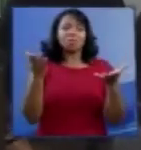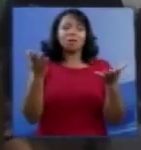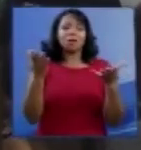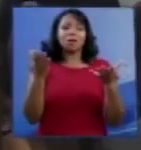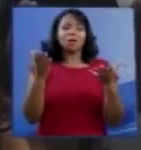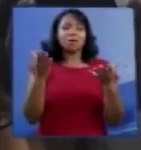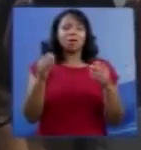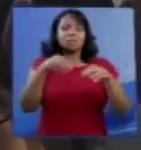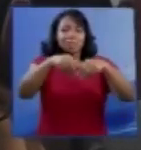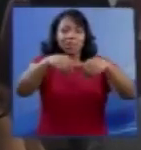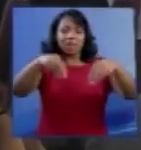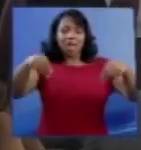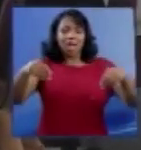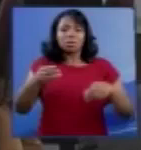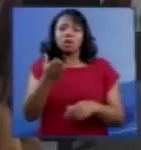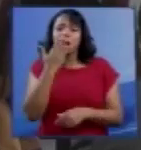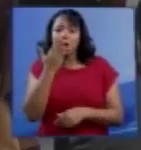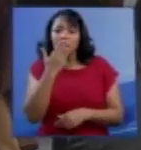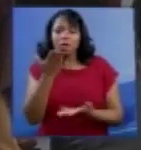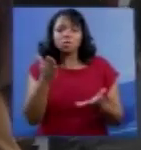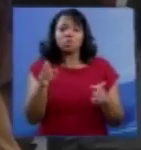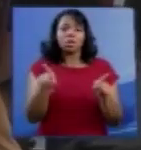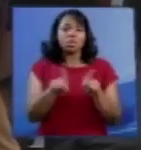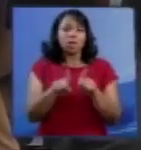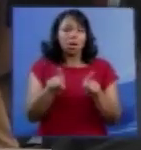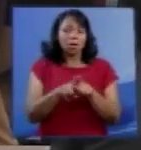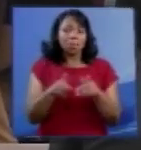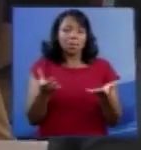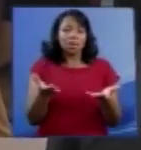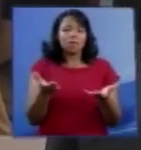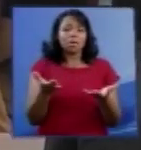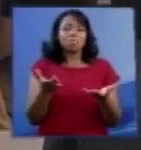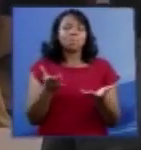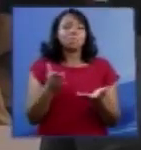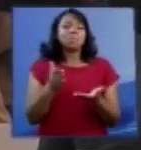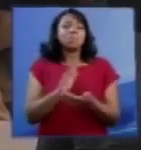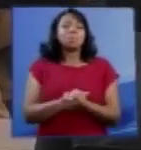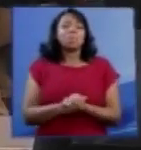das terras indígenas em Roraima, Raposo do Sol,